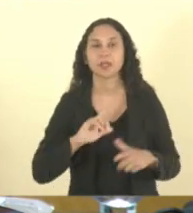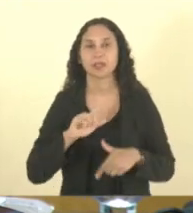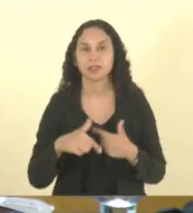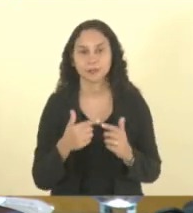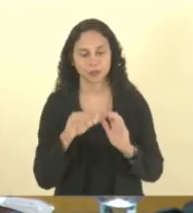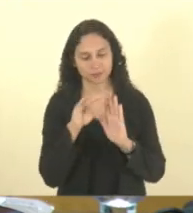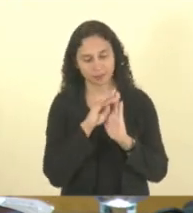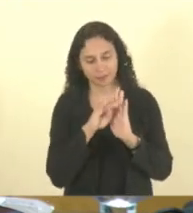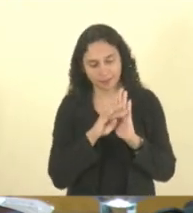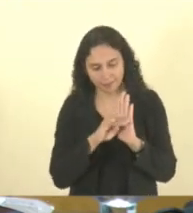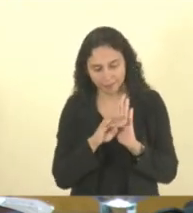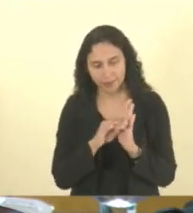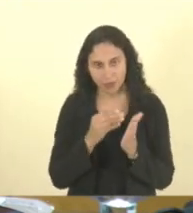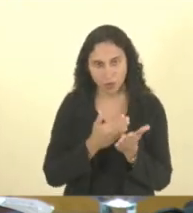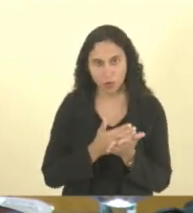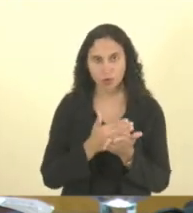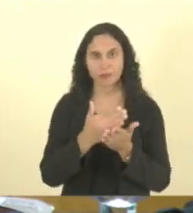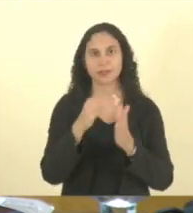ordinária.